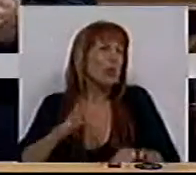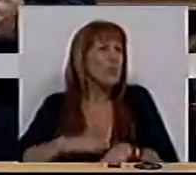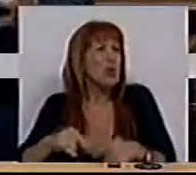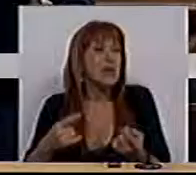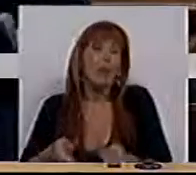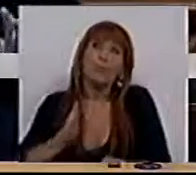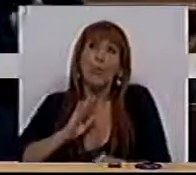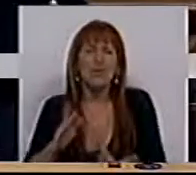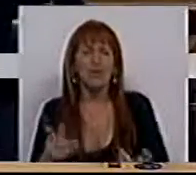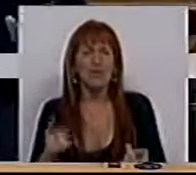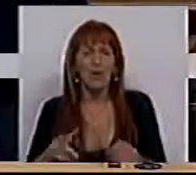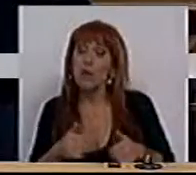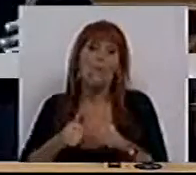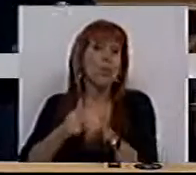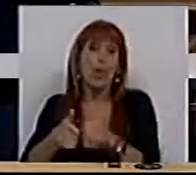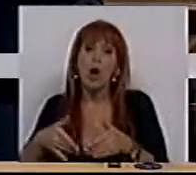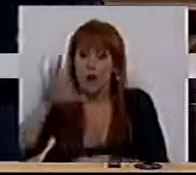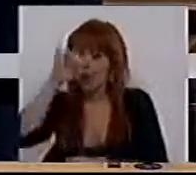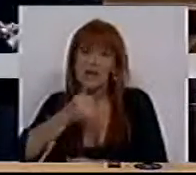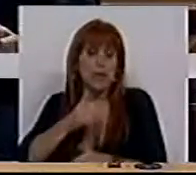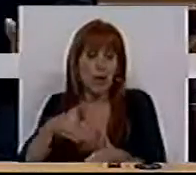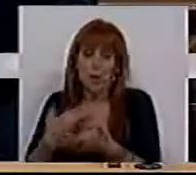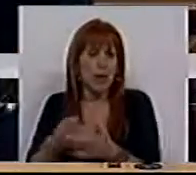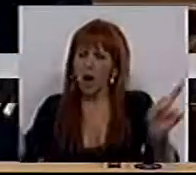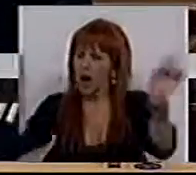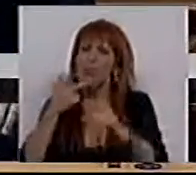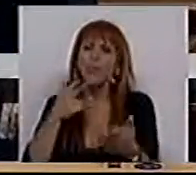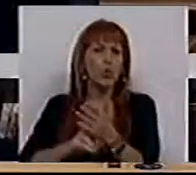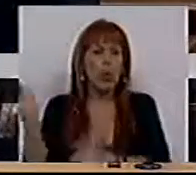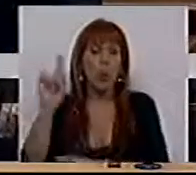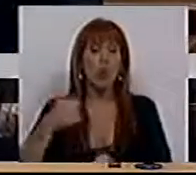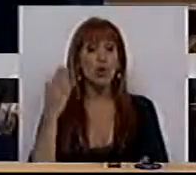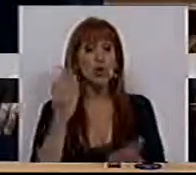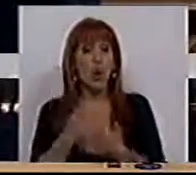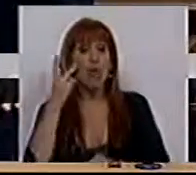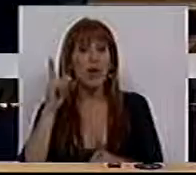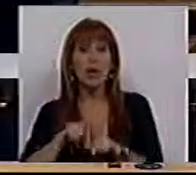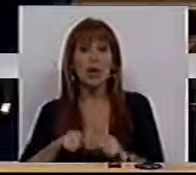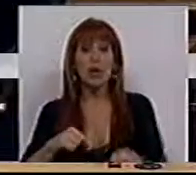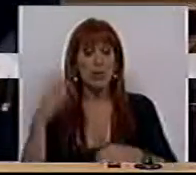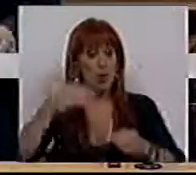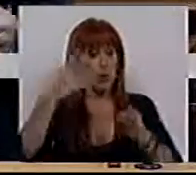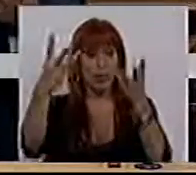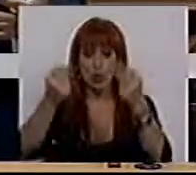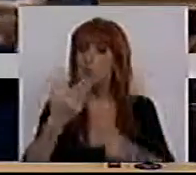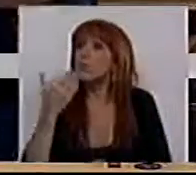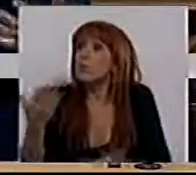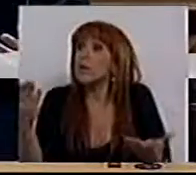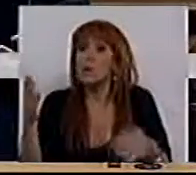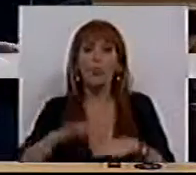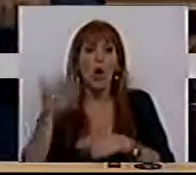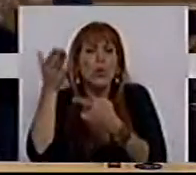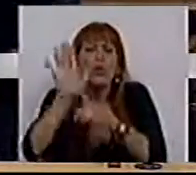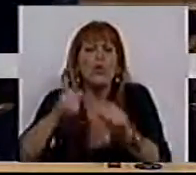fosse inevitável seguir o caminho que o Governo quis traçar, não é verdade. Basta ver até o que diz o Tribunal de Contas sobre,